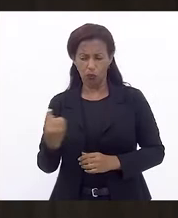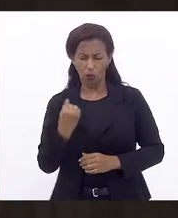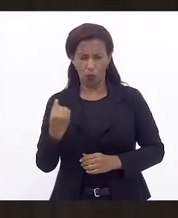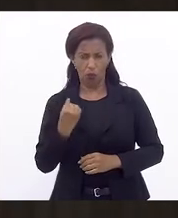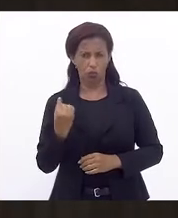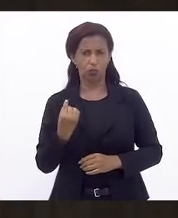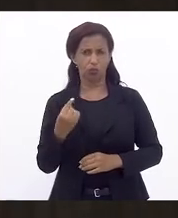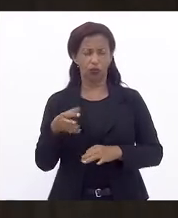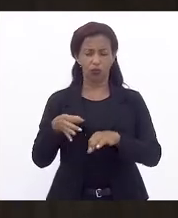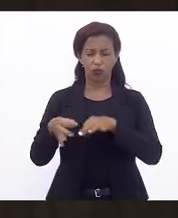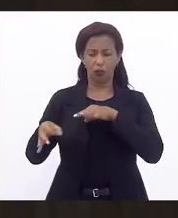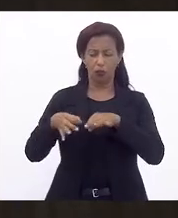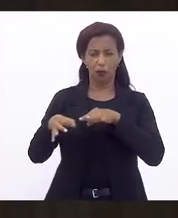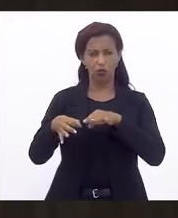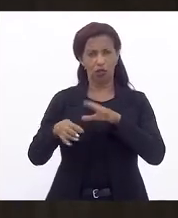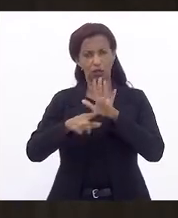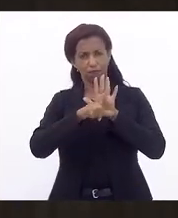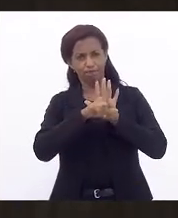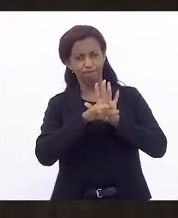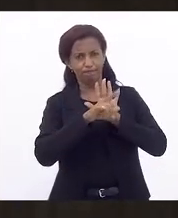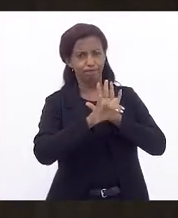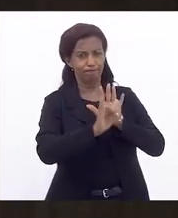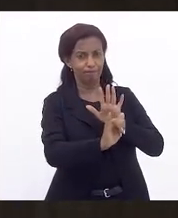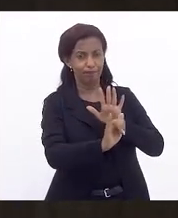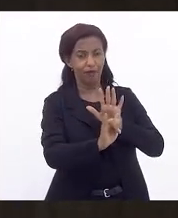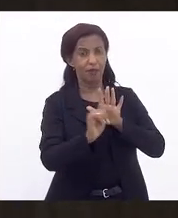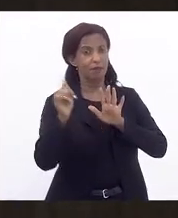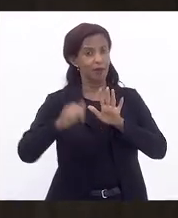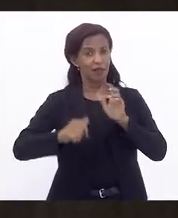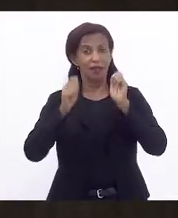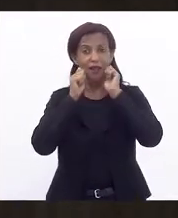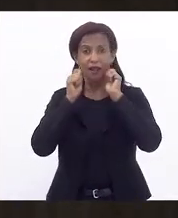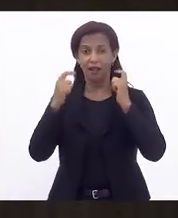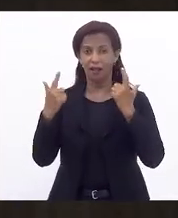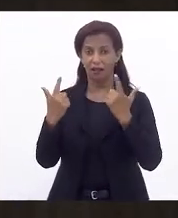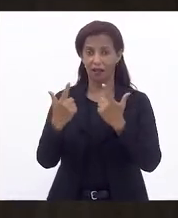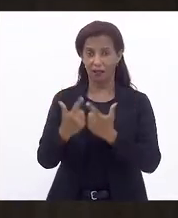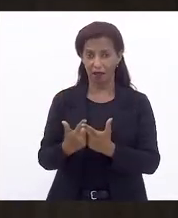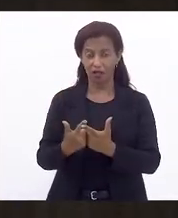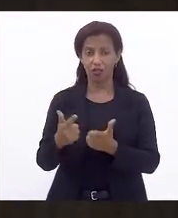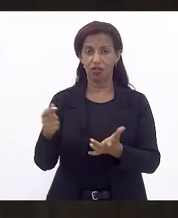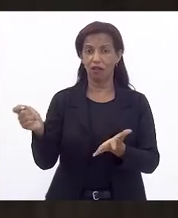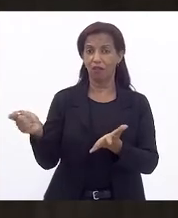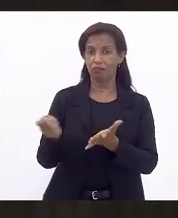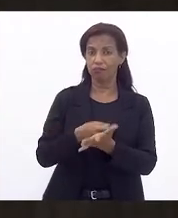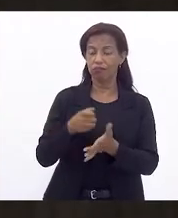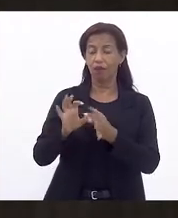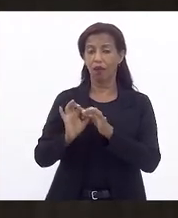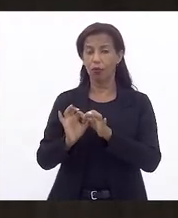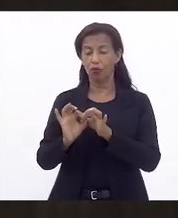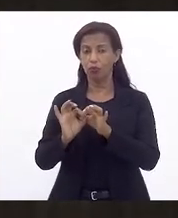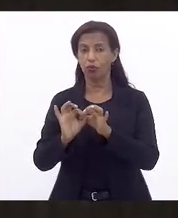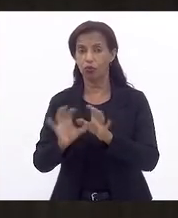projeto de lei para que a Casa autorize essa